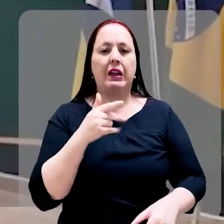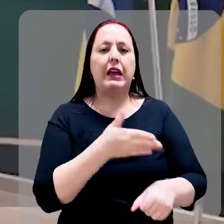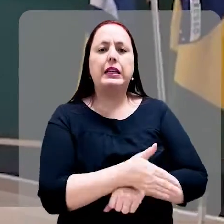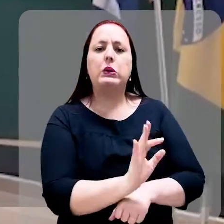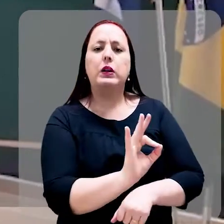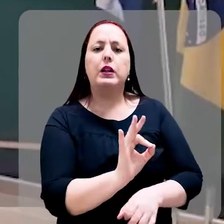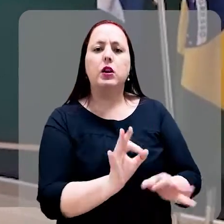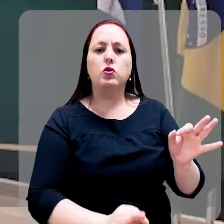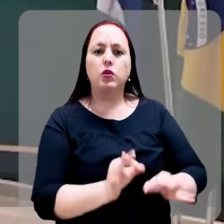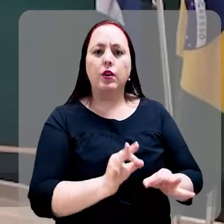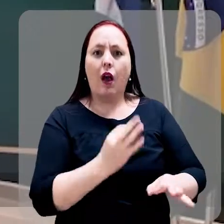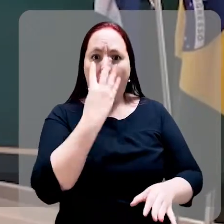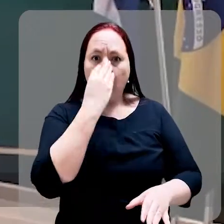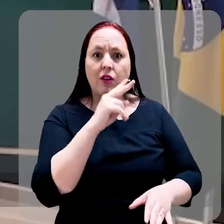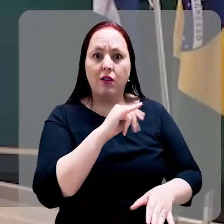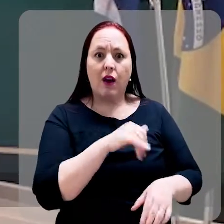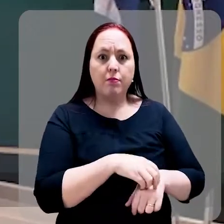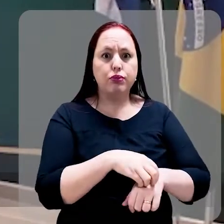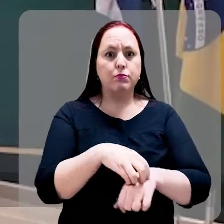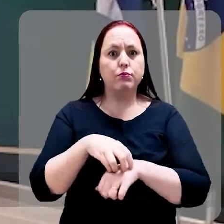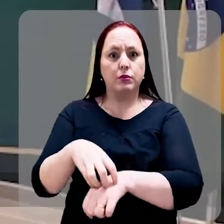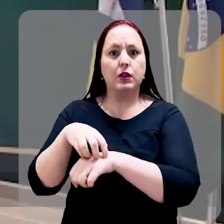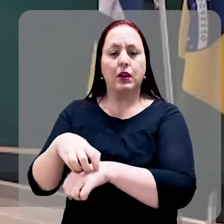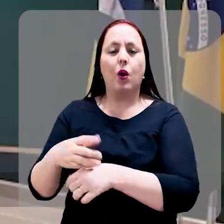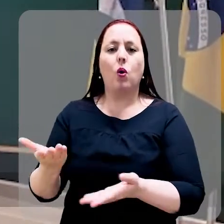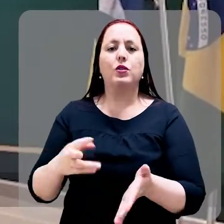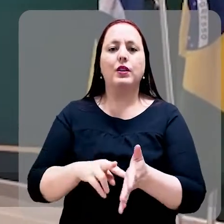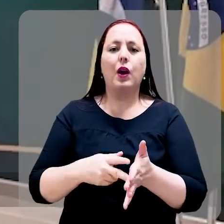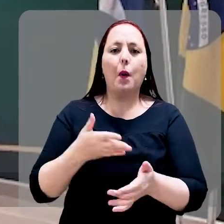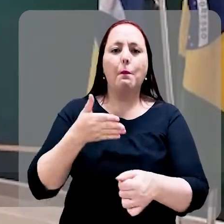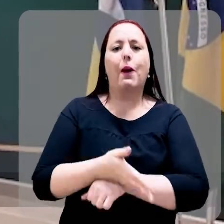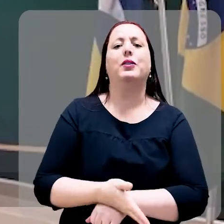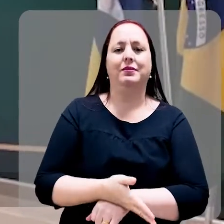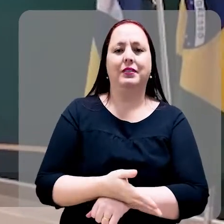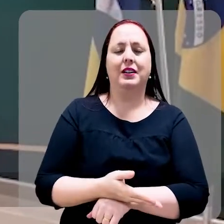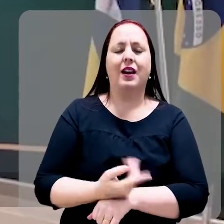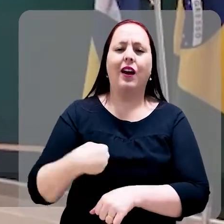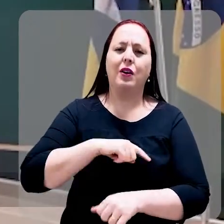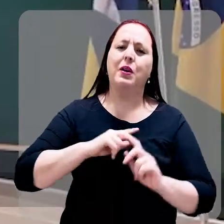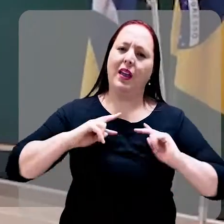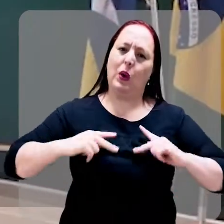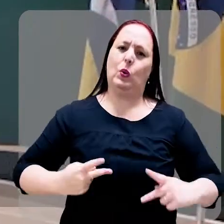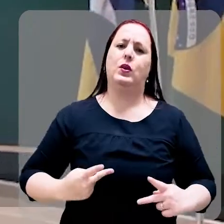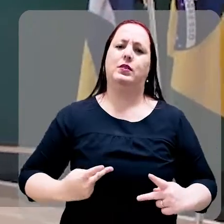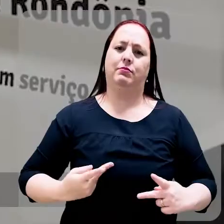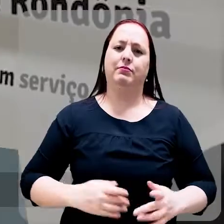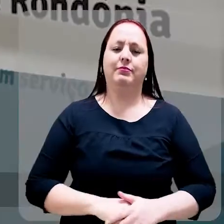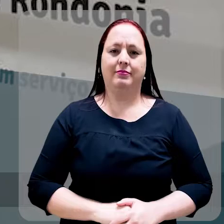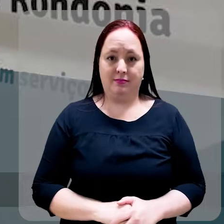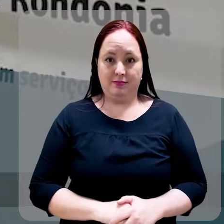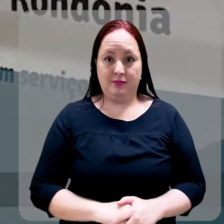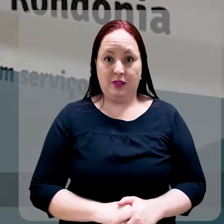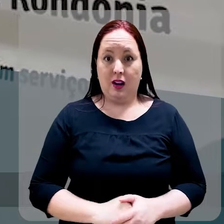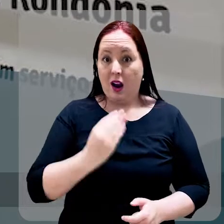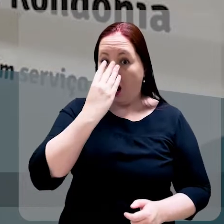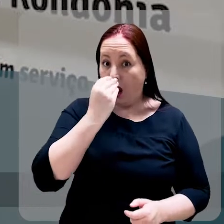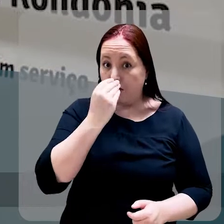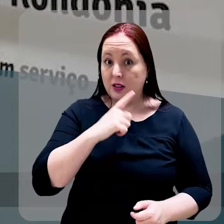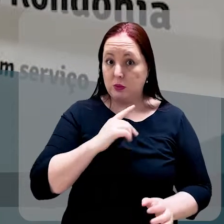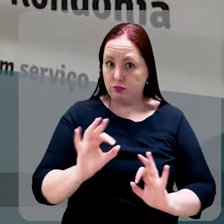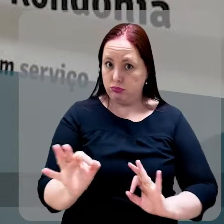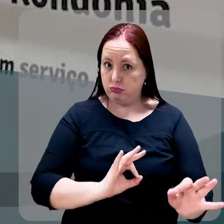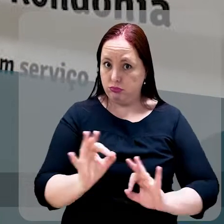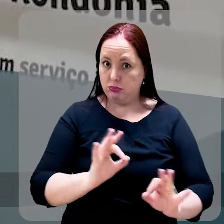justiça. E a porta de entrada, gente, à justiça hoje, é direito de reconhecer, é intensiva para isso. A van é toda